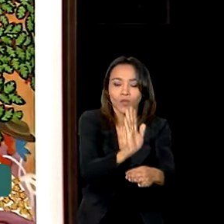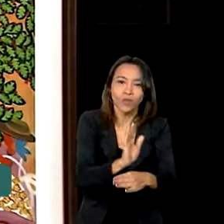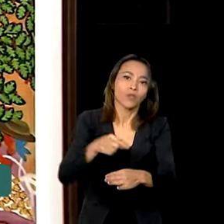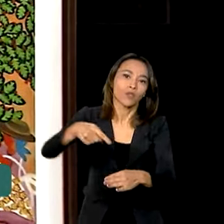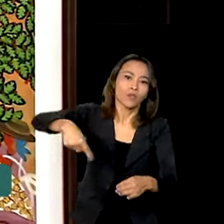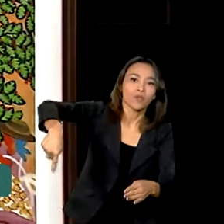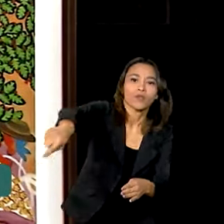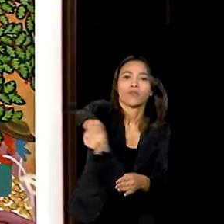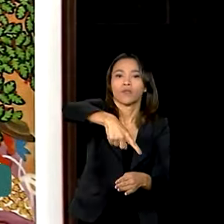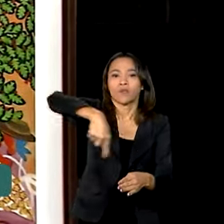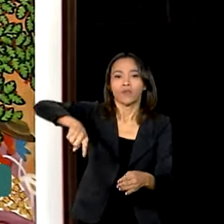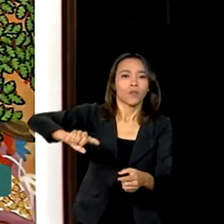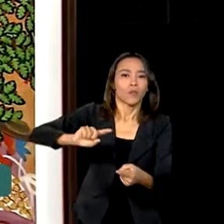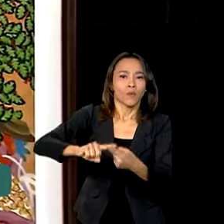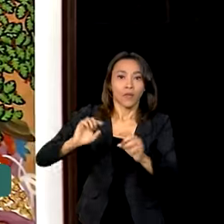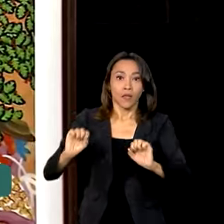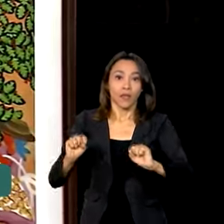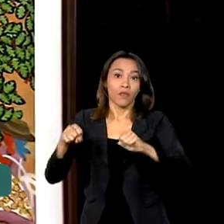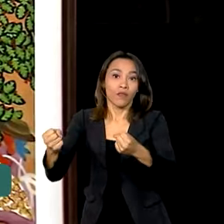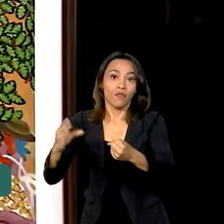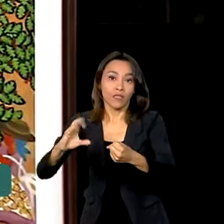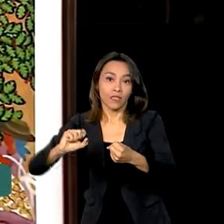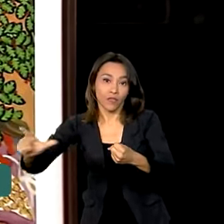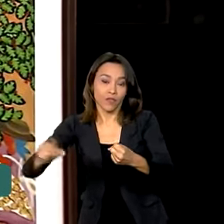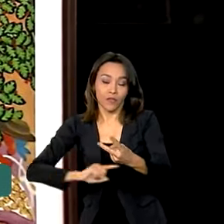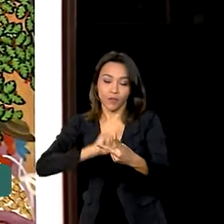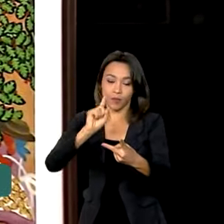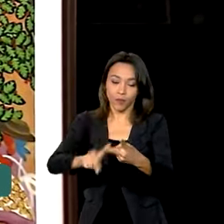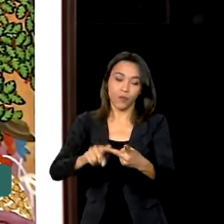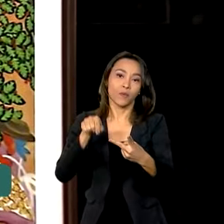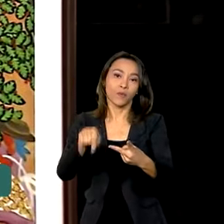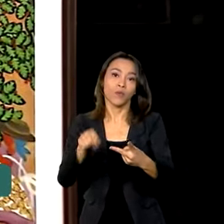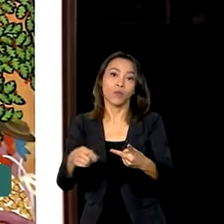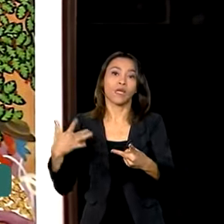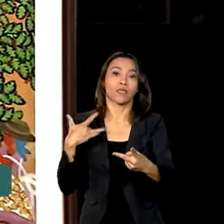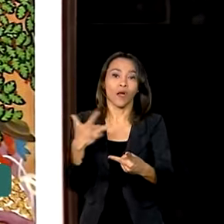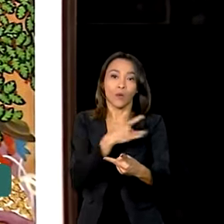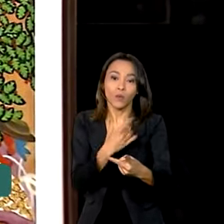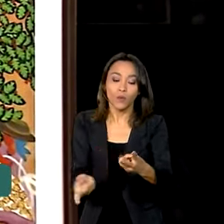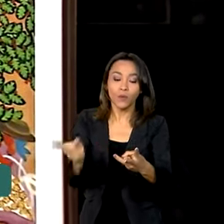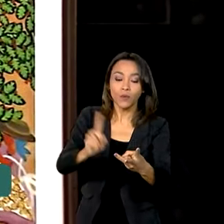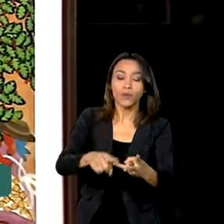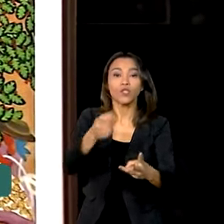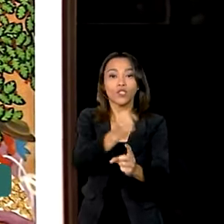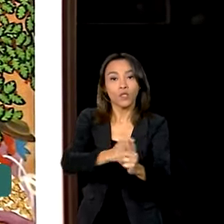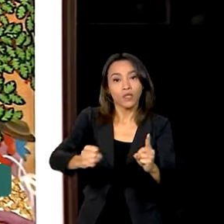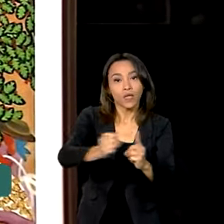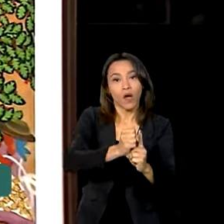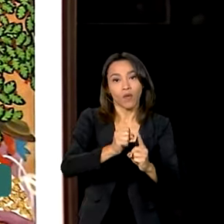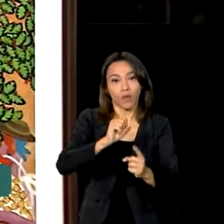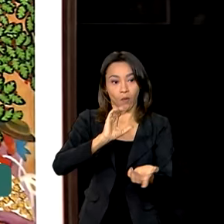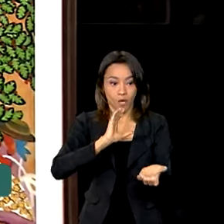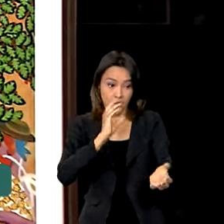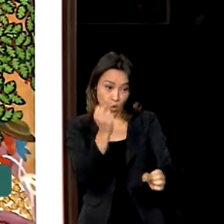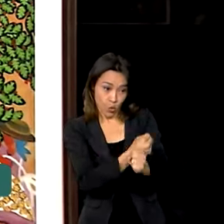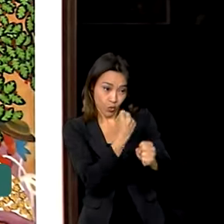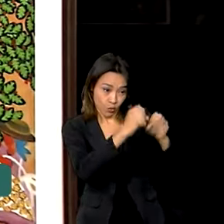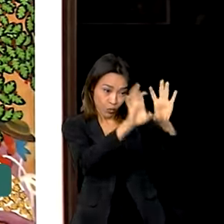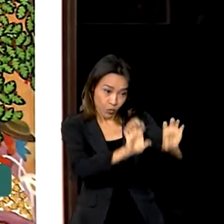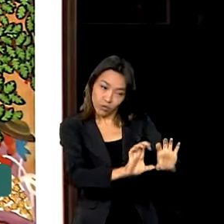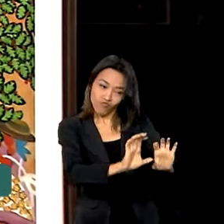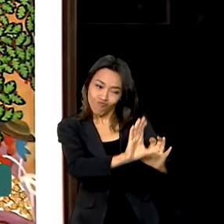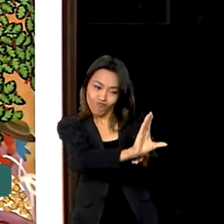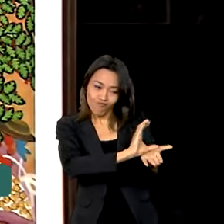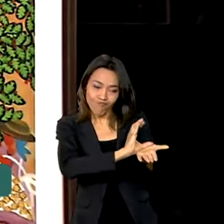recursos para defesa civil, fundo a fundo da saúde, fundo a fundo da assistência social. Esses recursos chegam mais